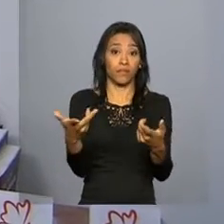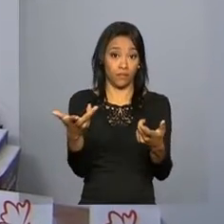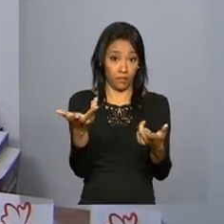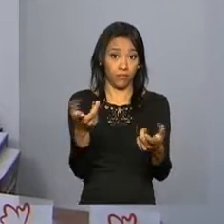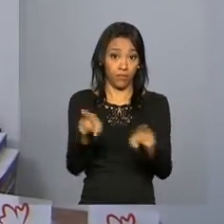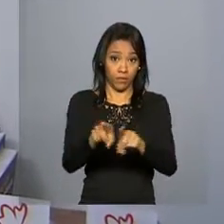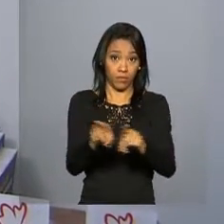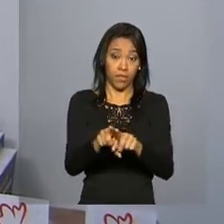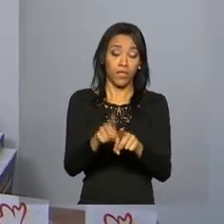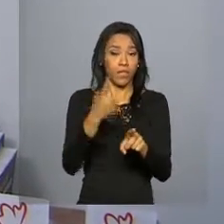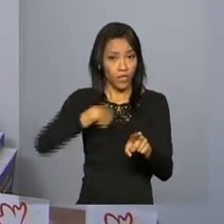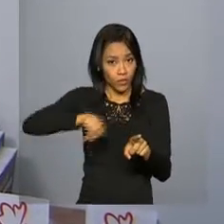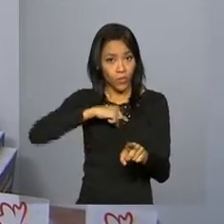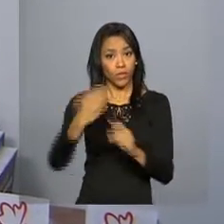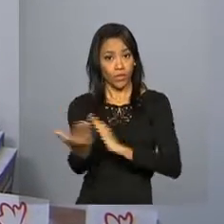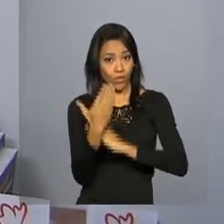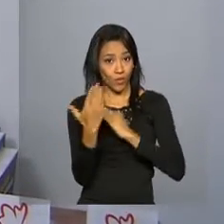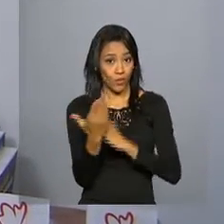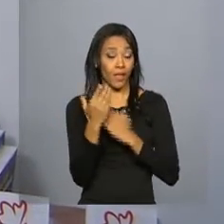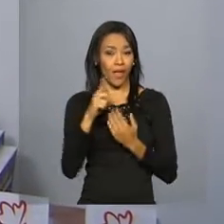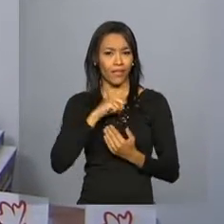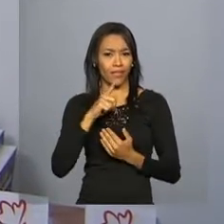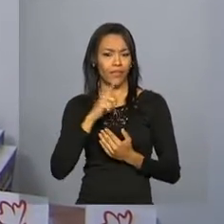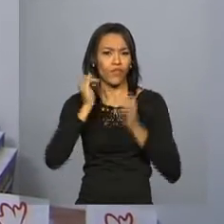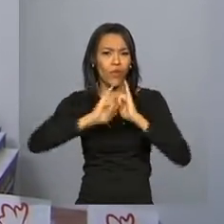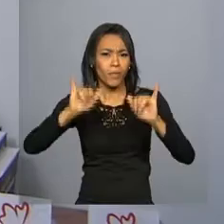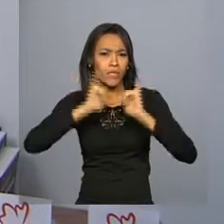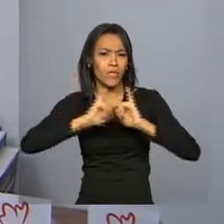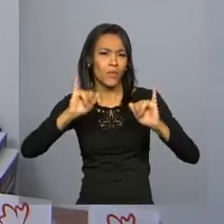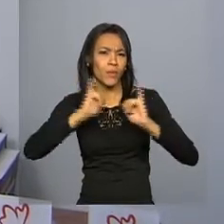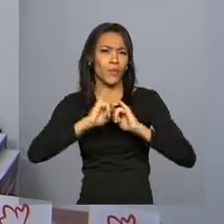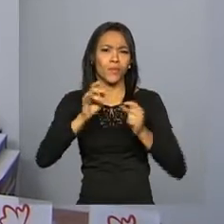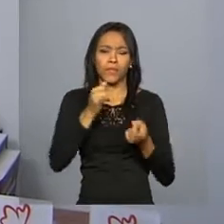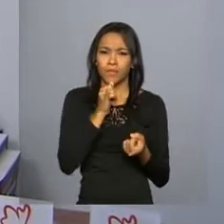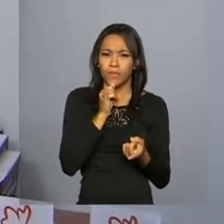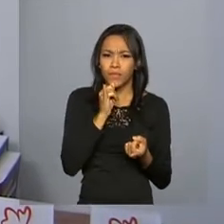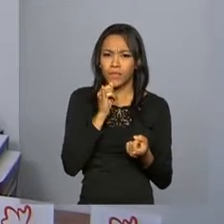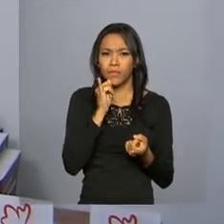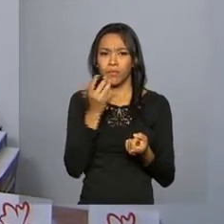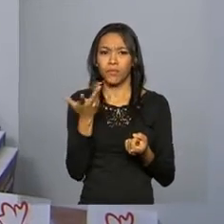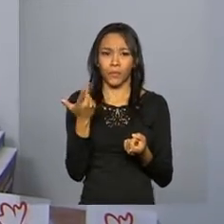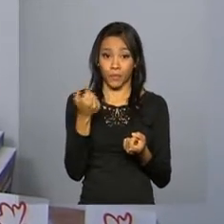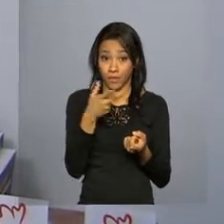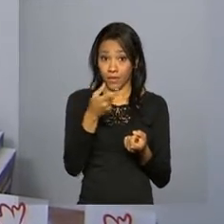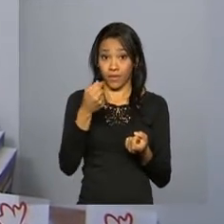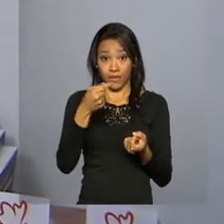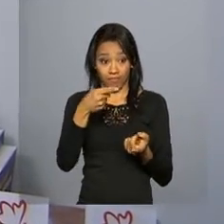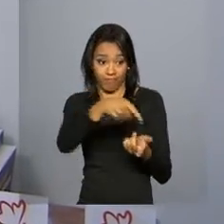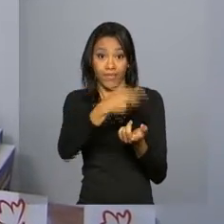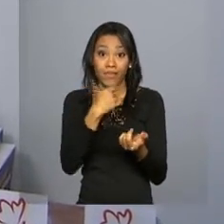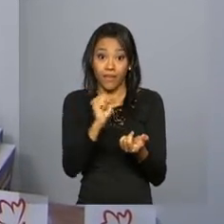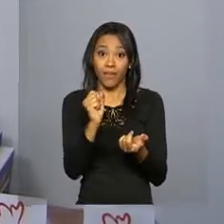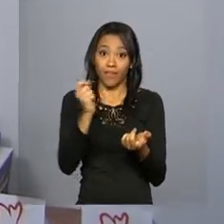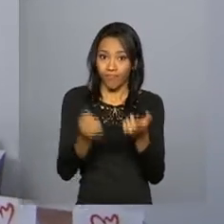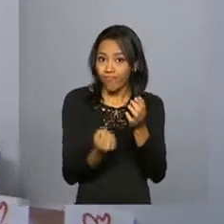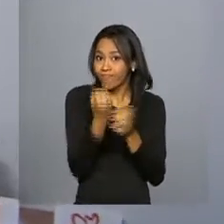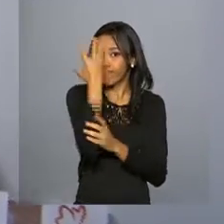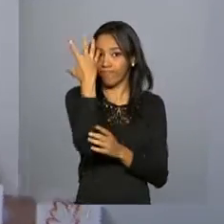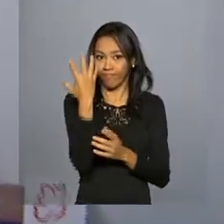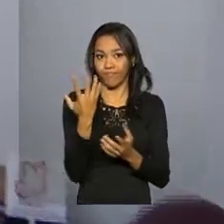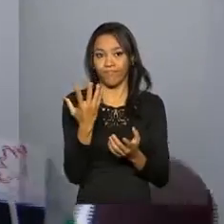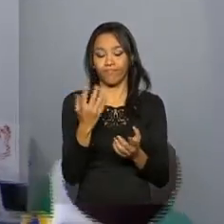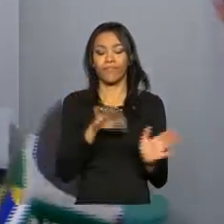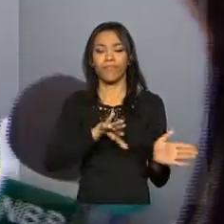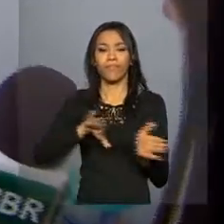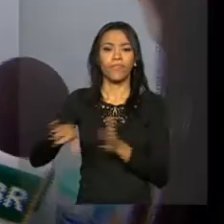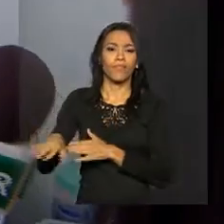final. E também nos ajudou a ter muita informação com questões de propriedade intelectual e modelagem financeira. Vocês sentem que